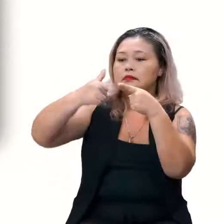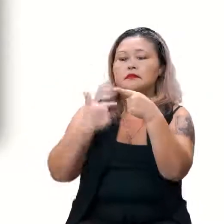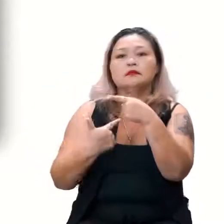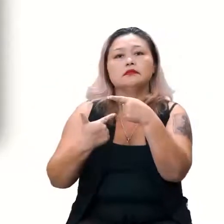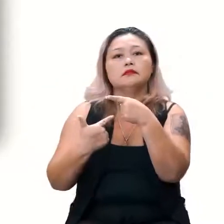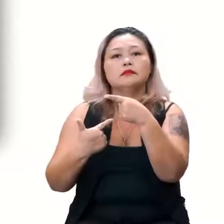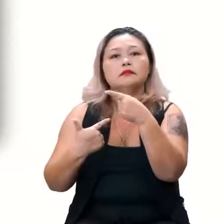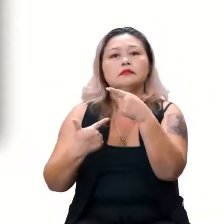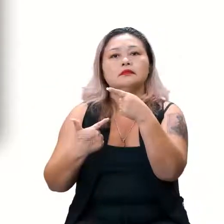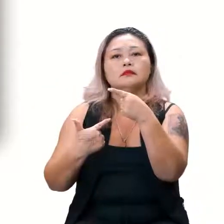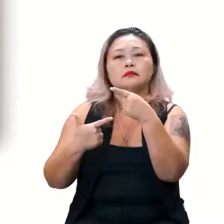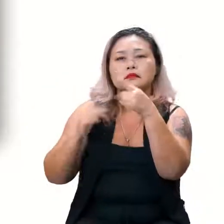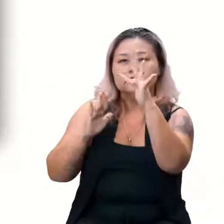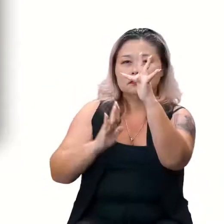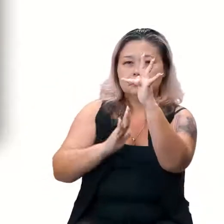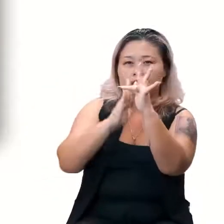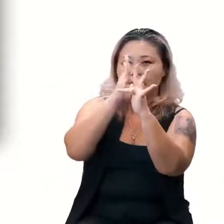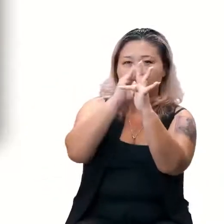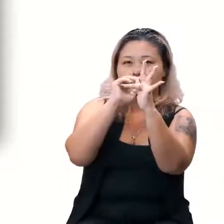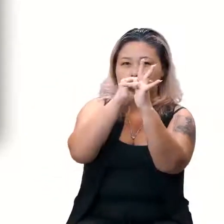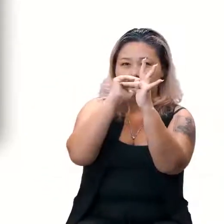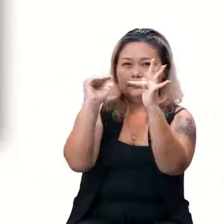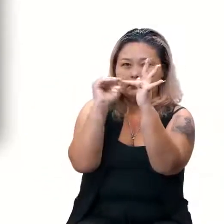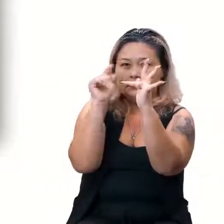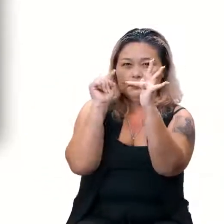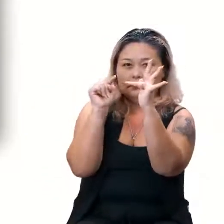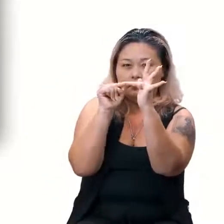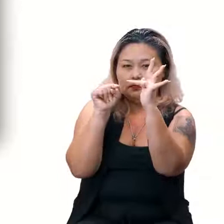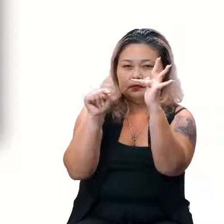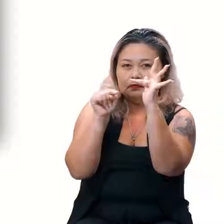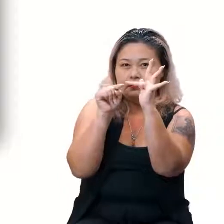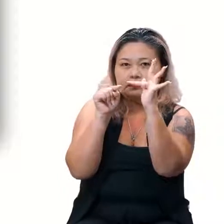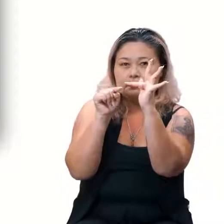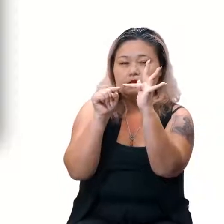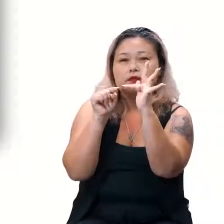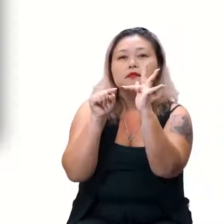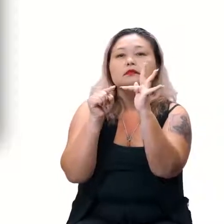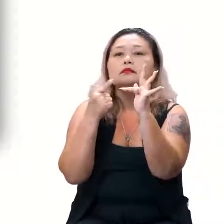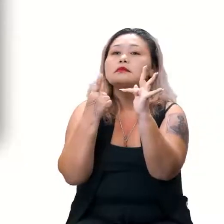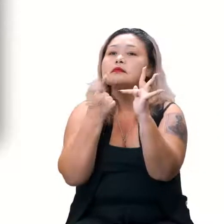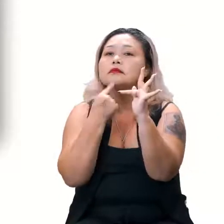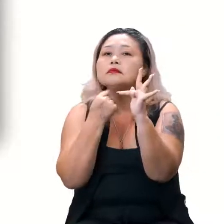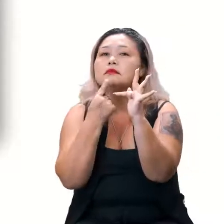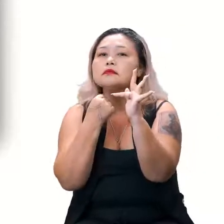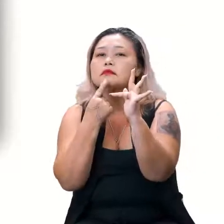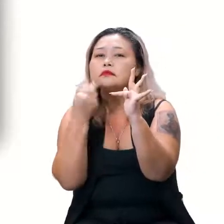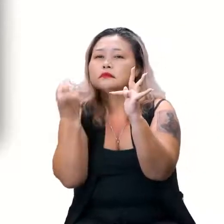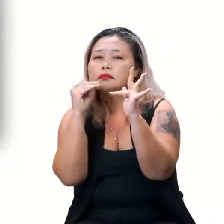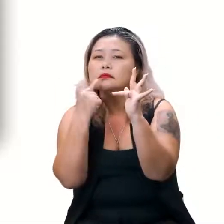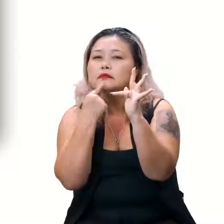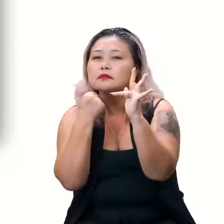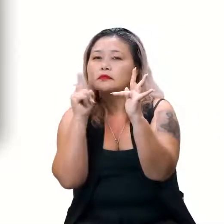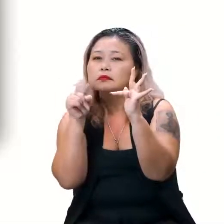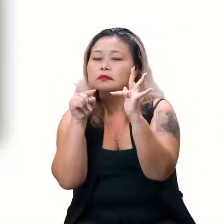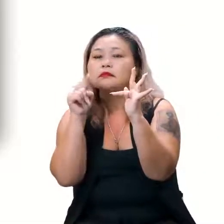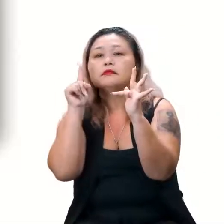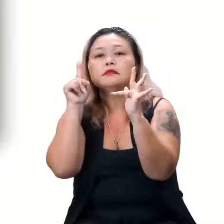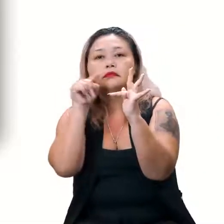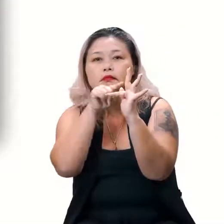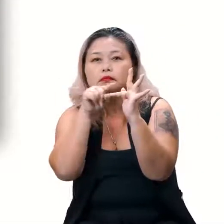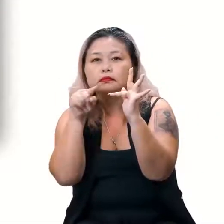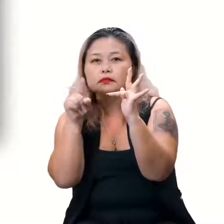exatamente esse pontinho aqui, vou até fazer em vermelho, quer ver? Exatamente esse pontinho aqui, onde